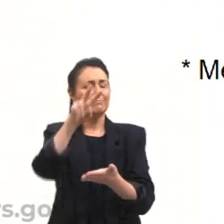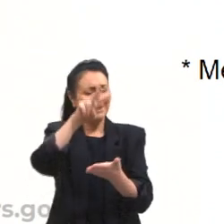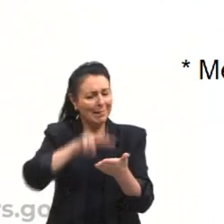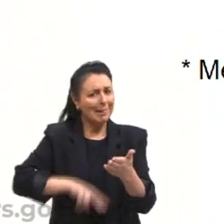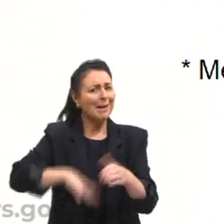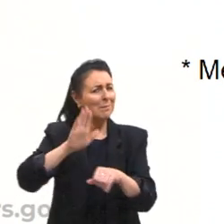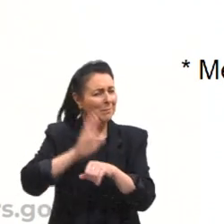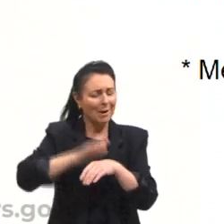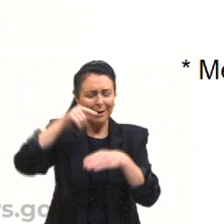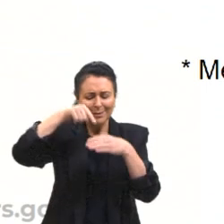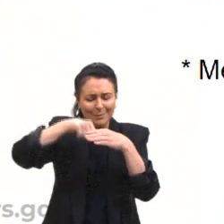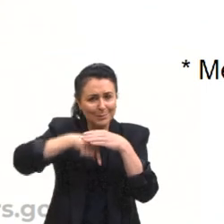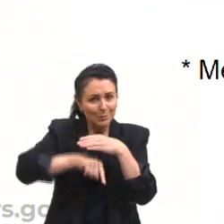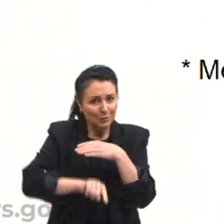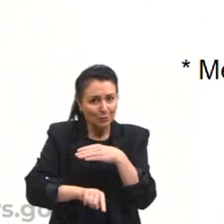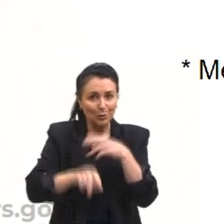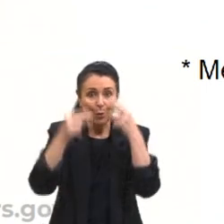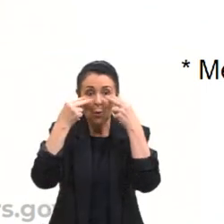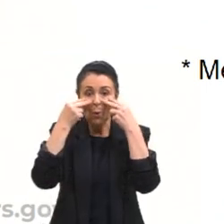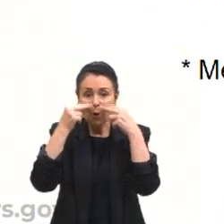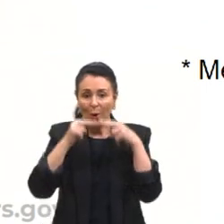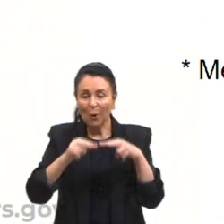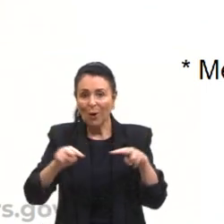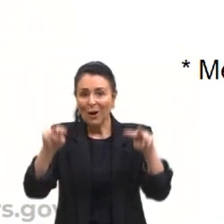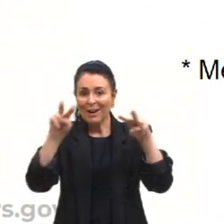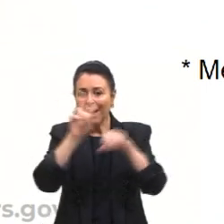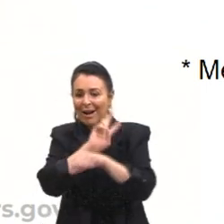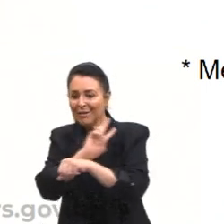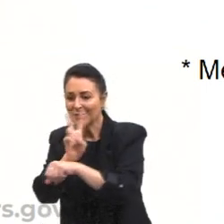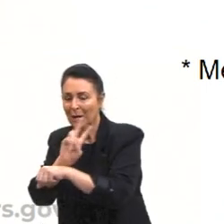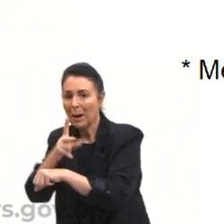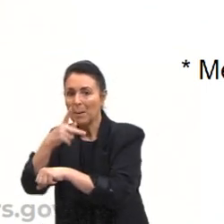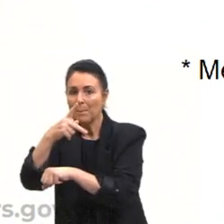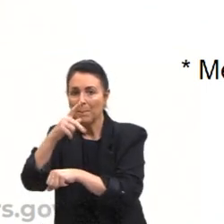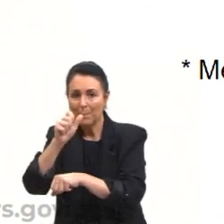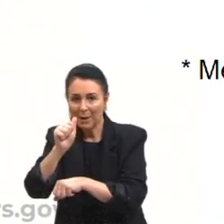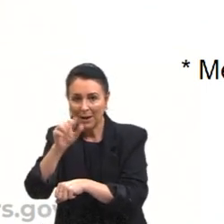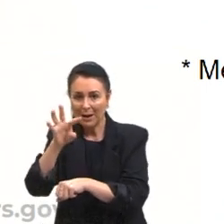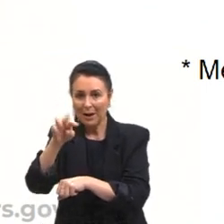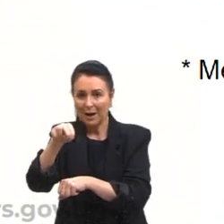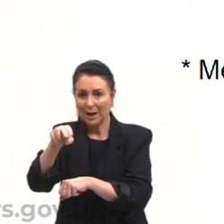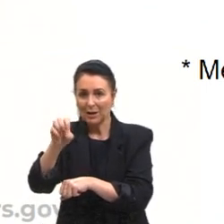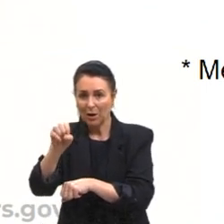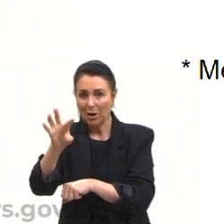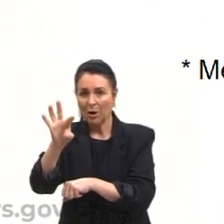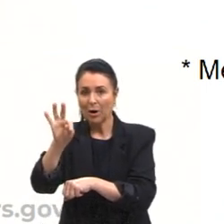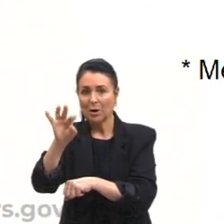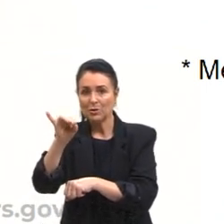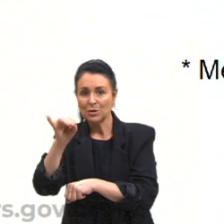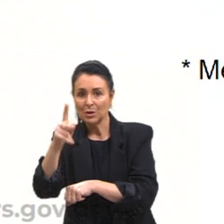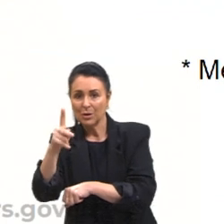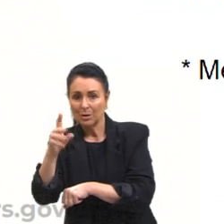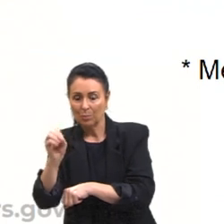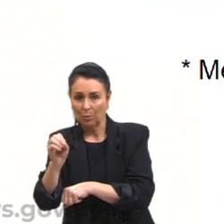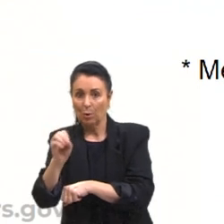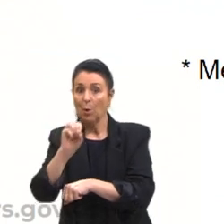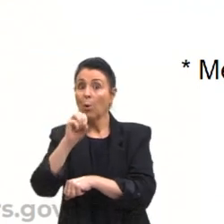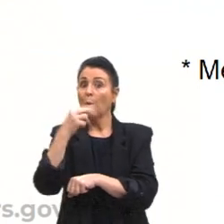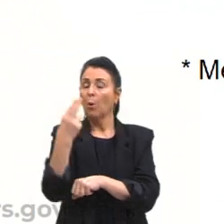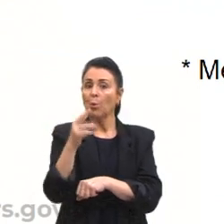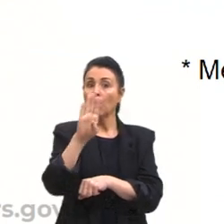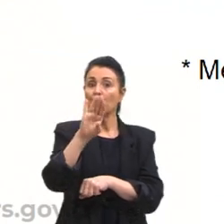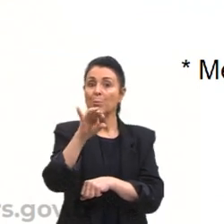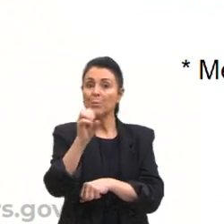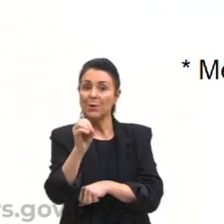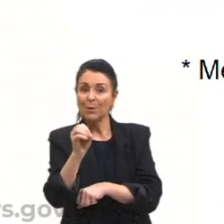isso, se aprofunde mais sobre o olhar vigilante, panóptico e também o biopoder do Foucault. E aqui também